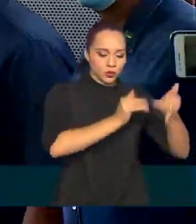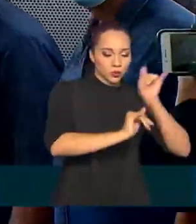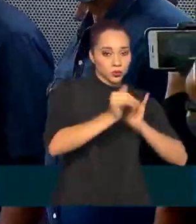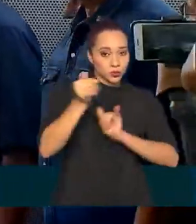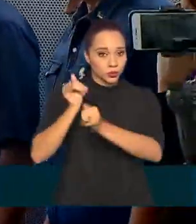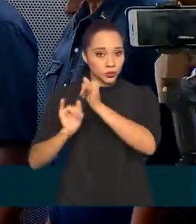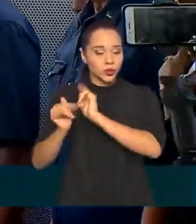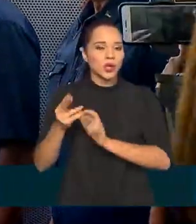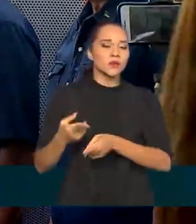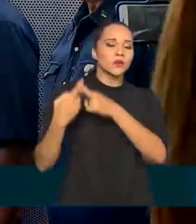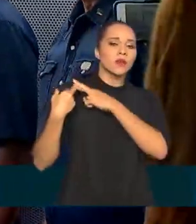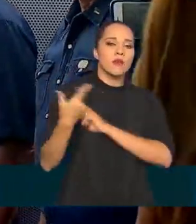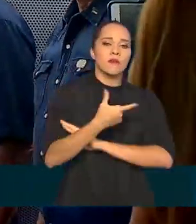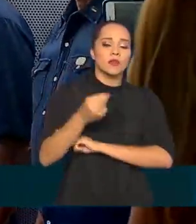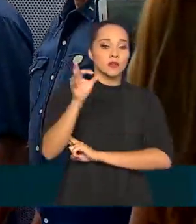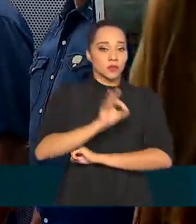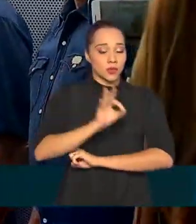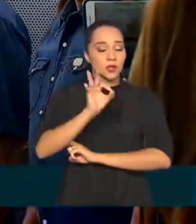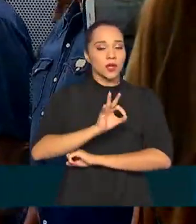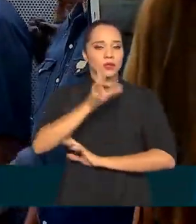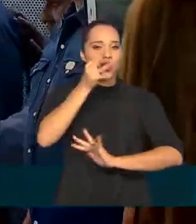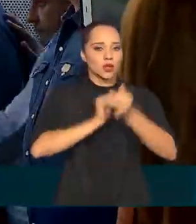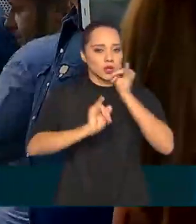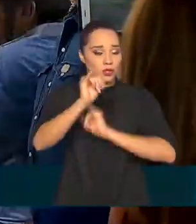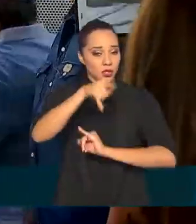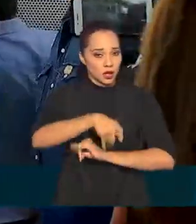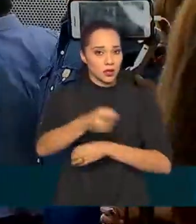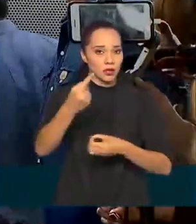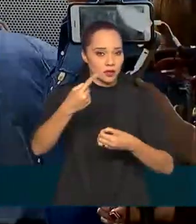% do abastecimento de energia no Amapá.